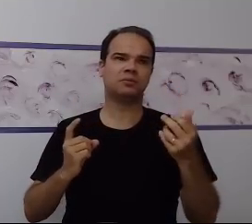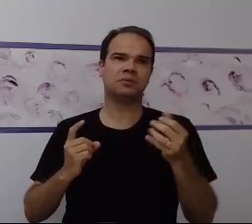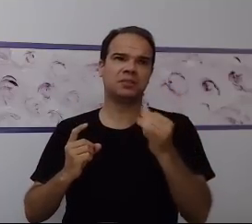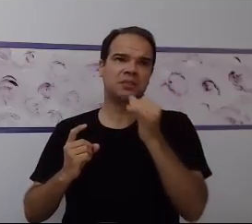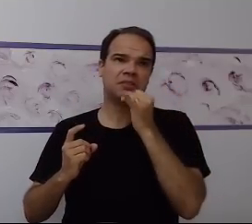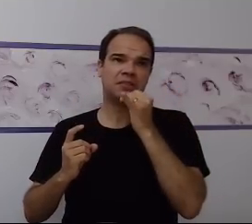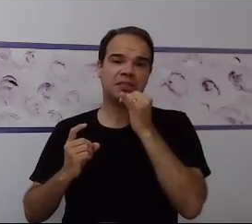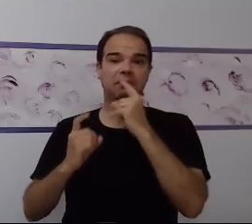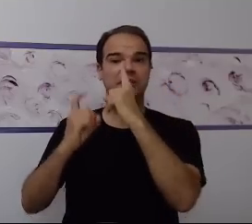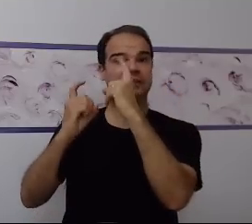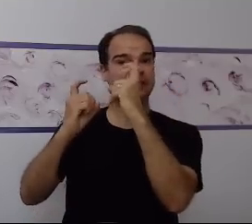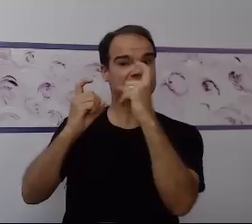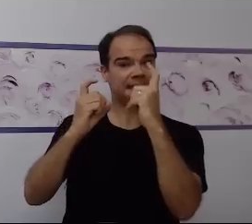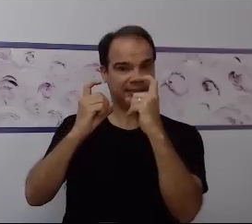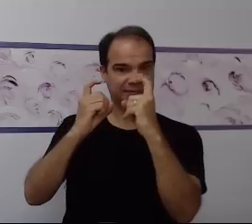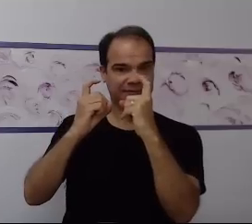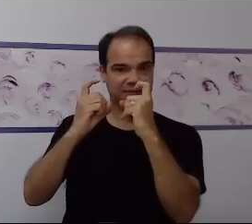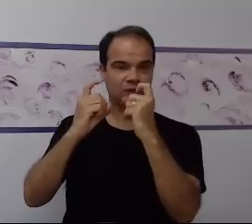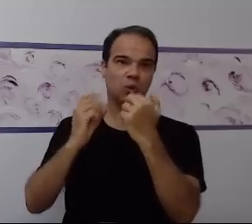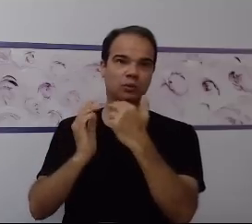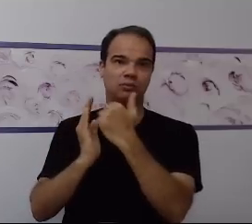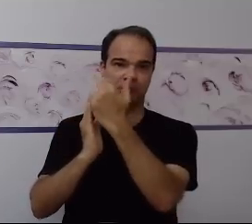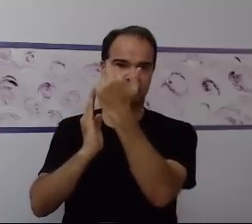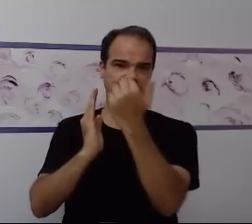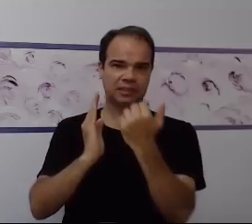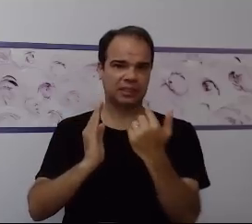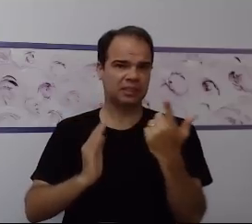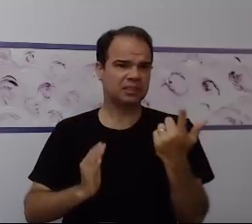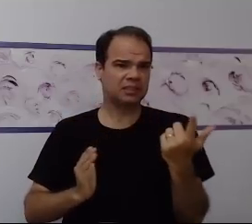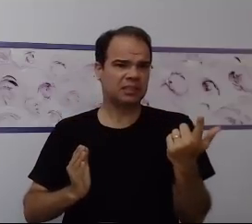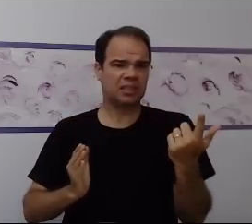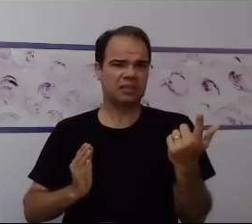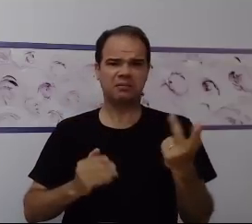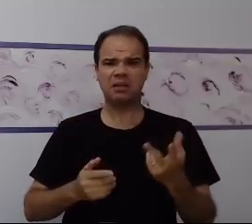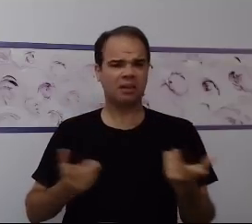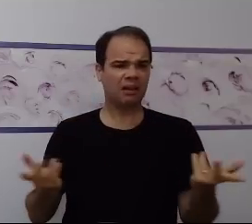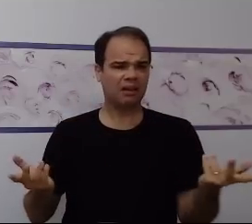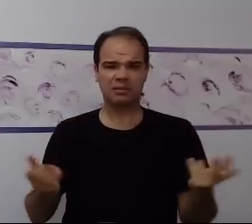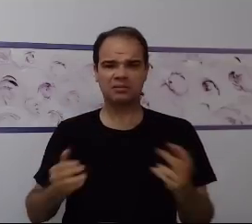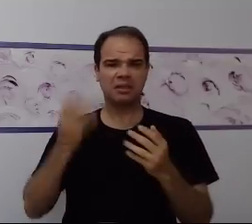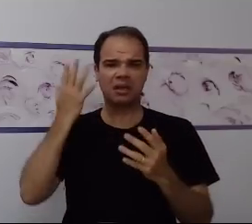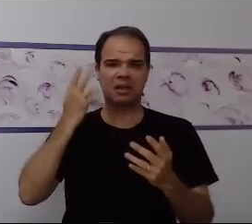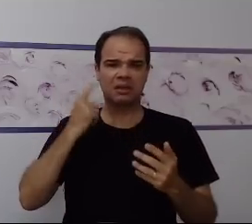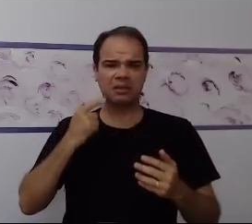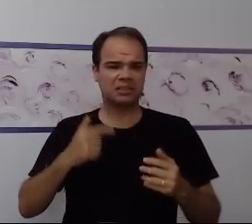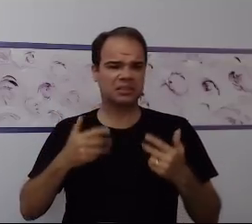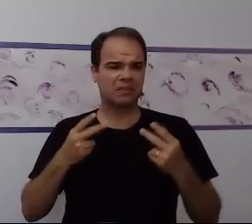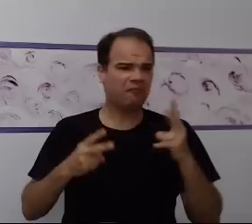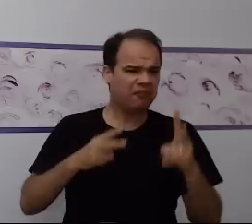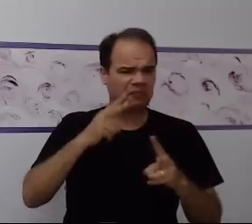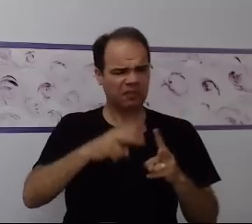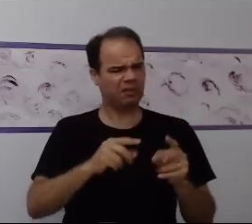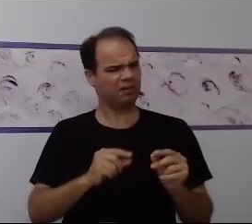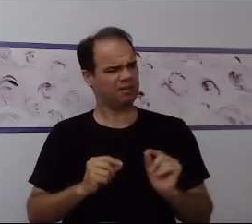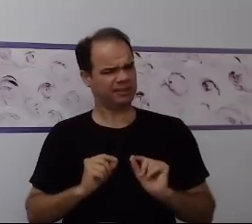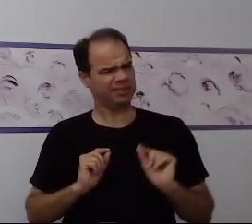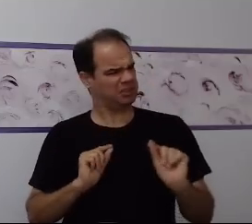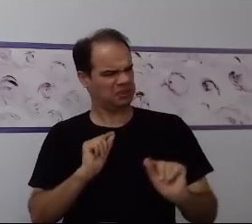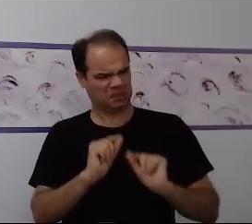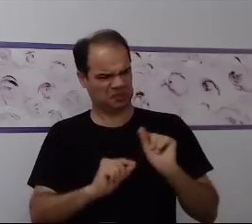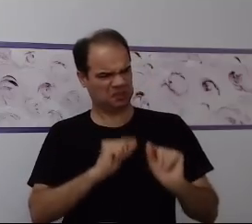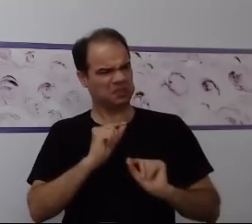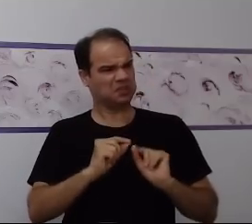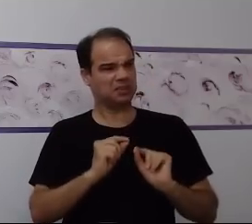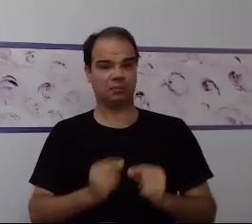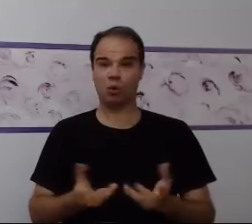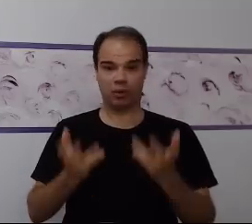desenho que, de repente, pra essa criança não tem significado. Não é como ela se vê ainda. Não é como ela se vê. Então, eu quero que ela aprenda as